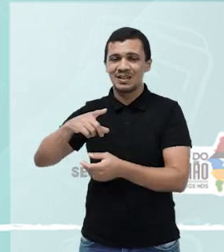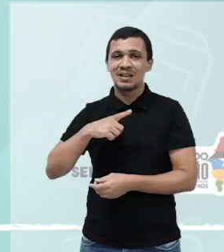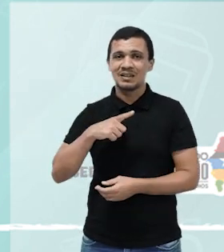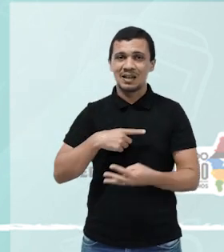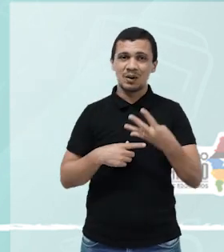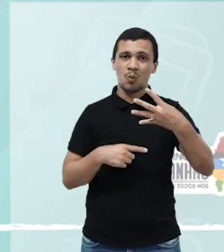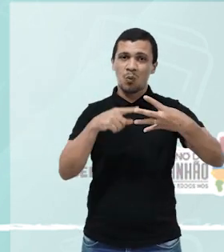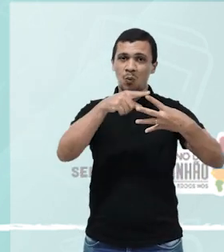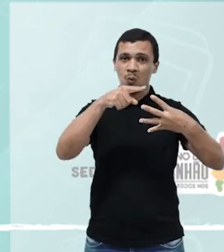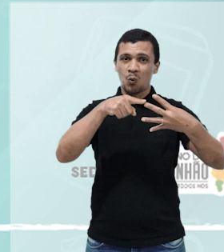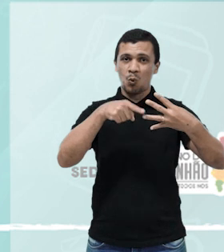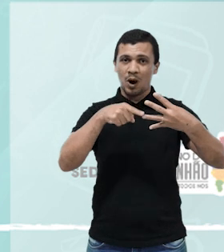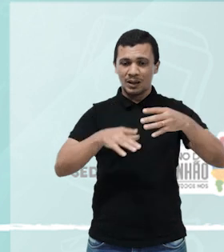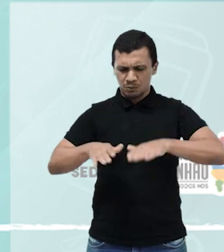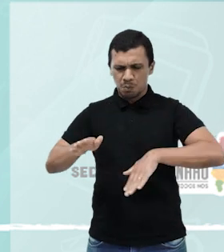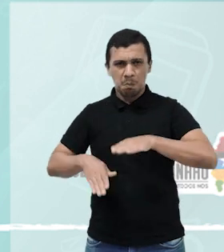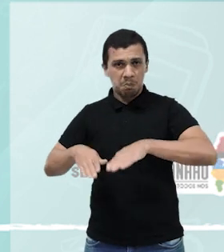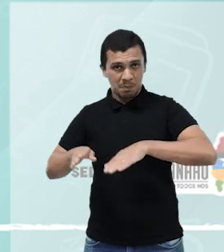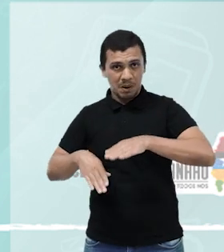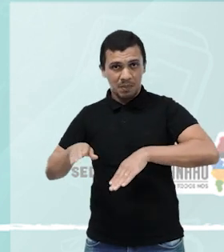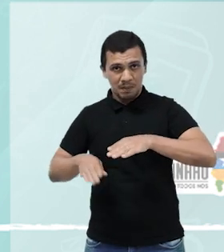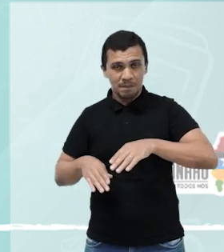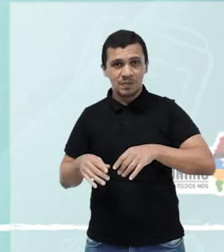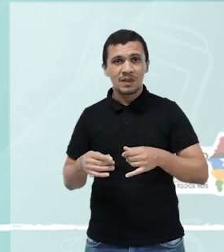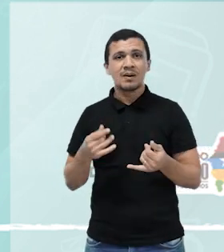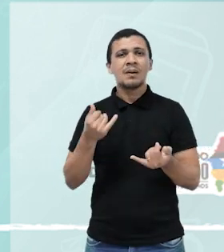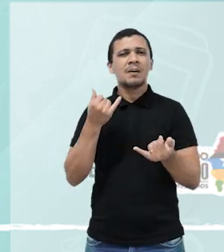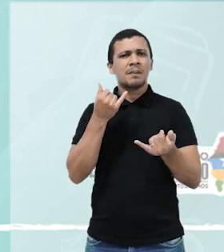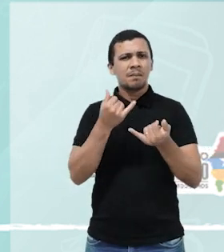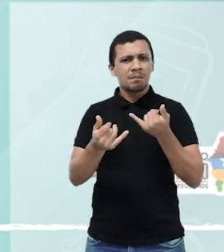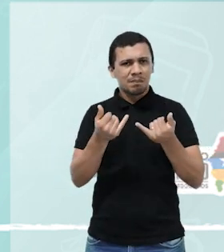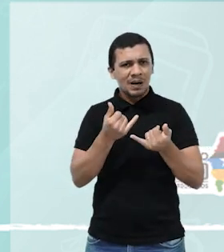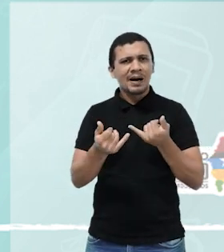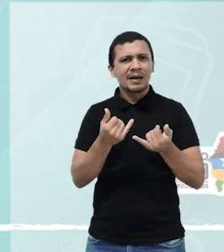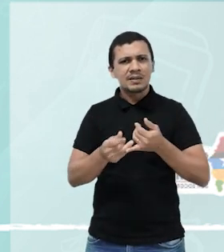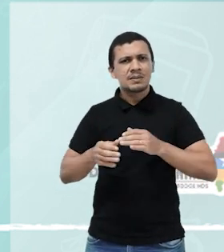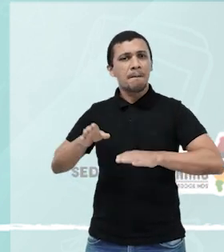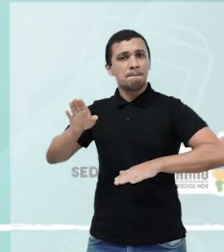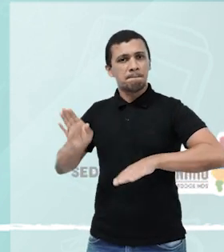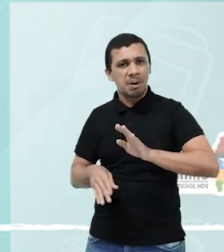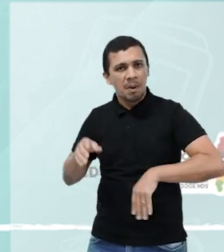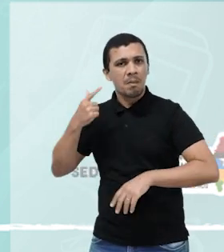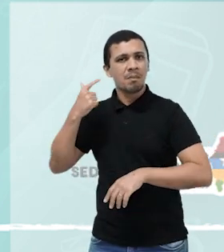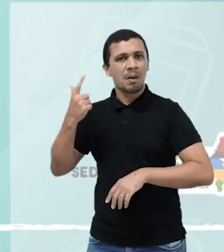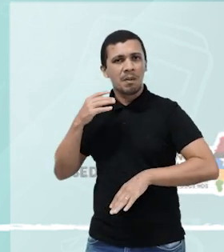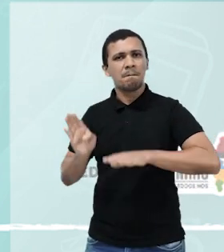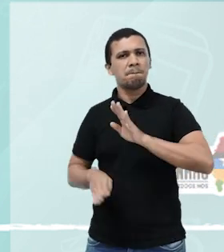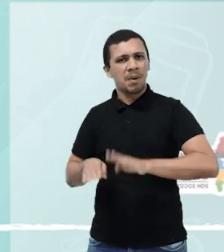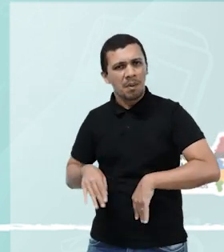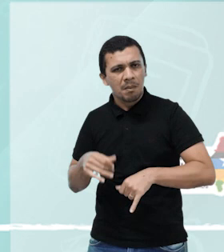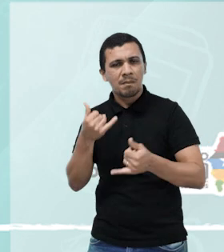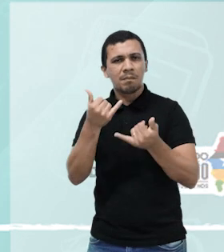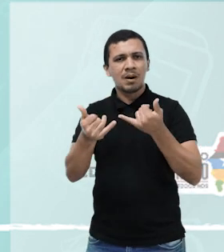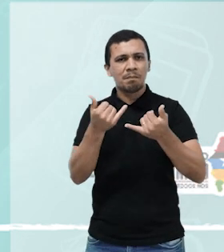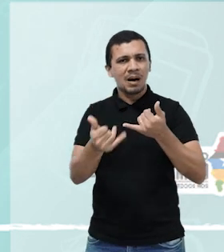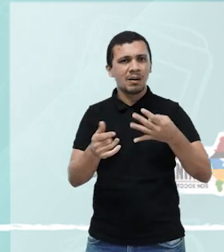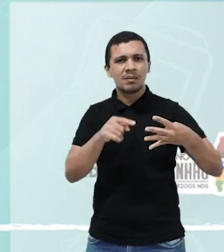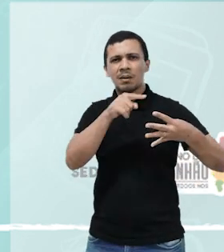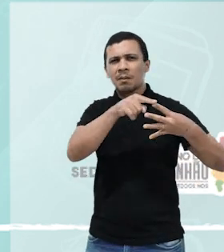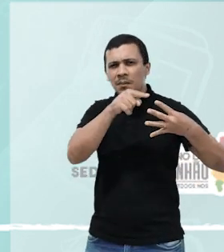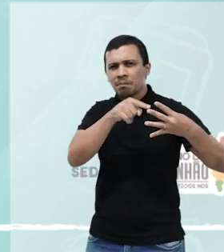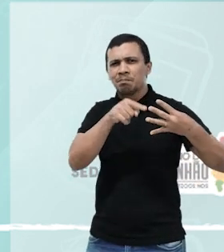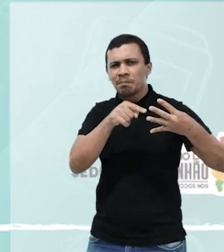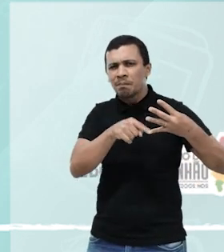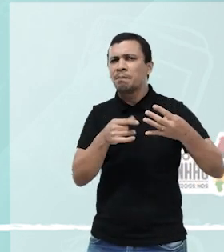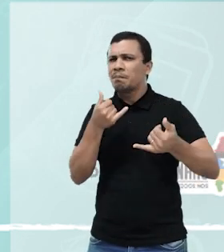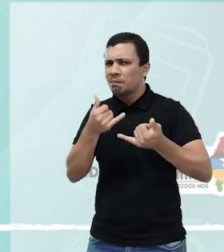tambores grandes, e a batucada é similar aos outros. Professor, eu acho que elas são parecidas. Na hora que você ouve um, parece que está ouvindo o